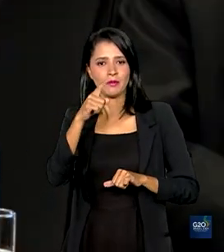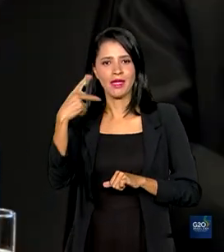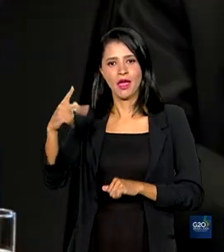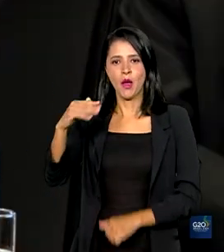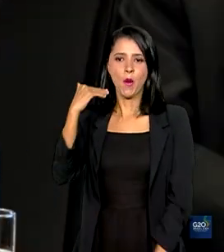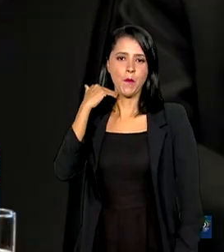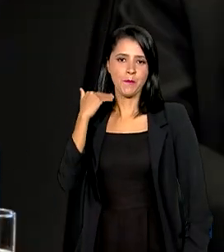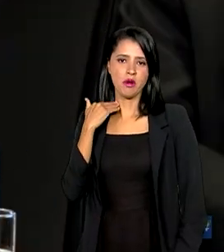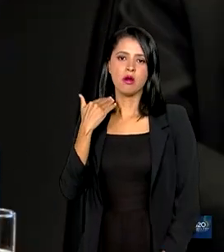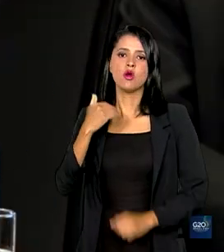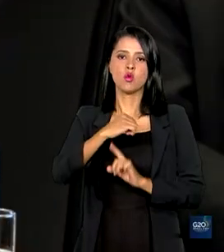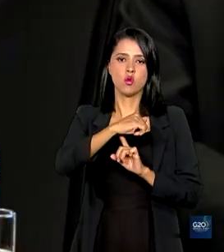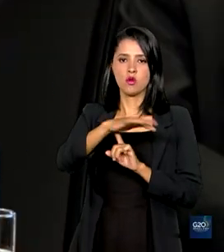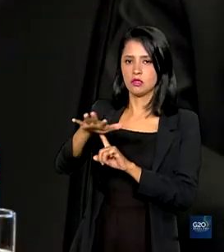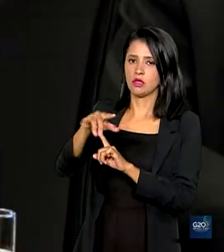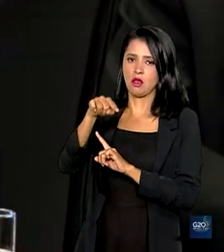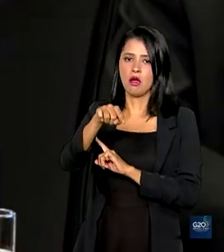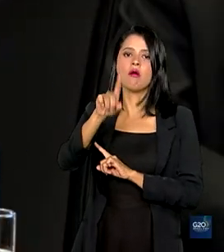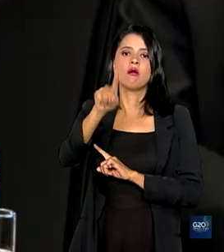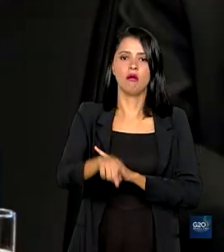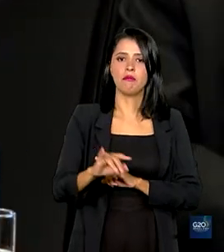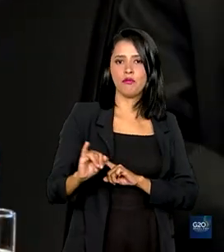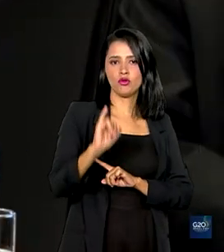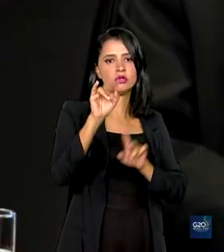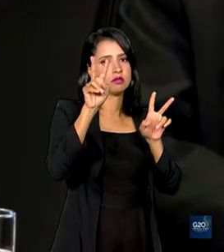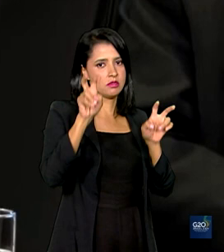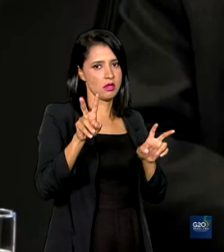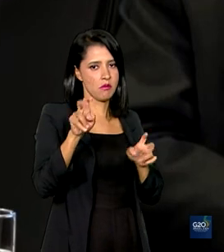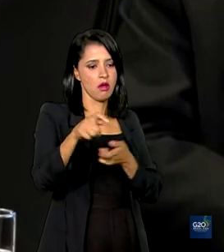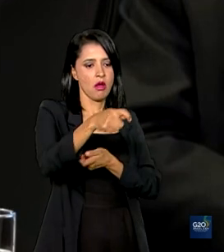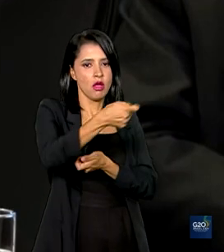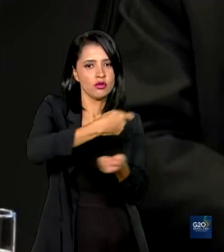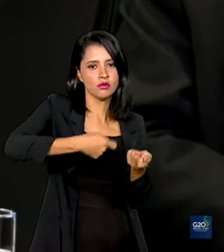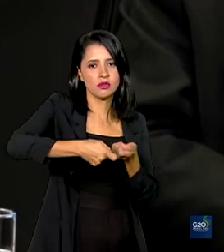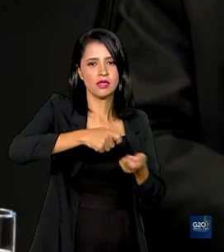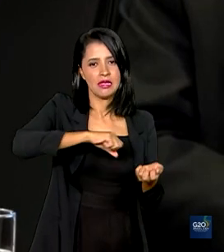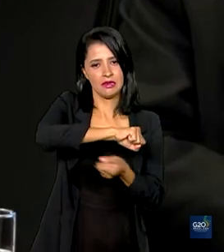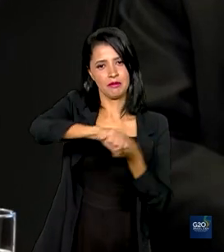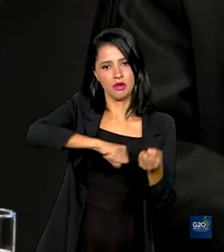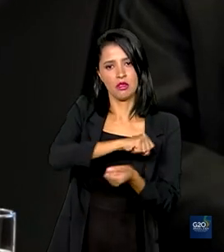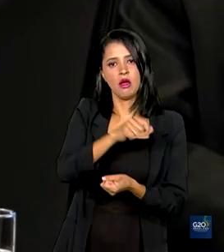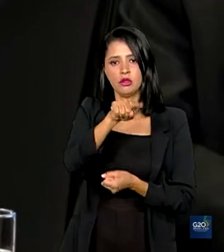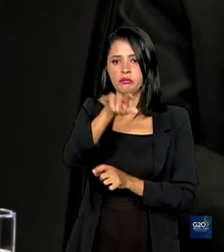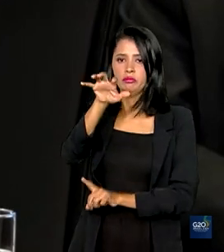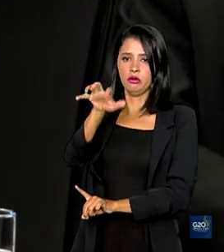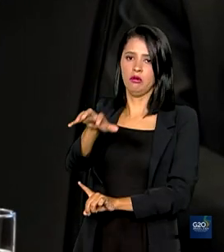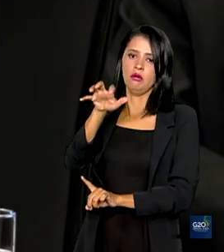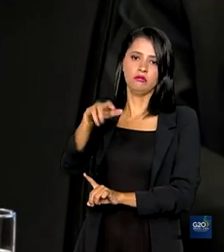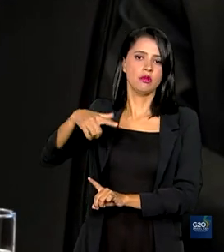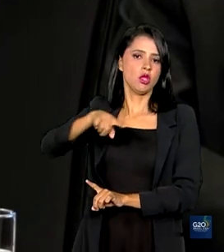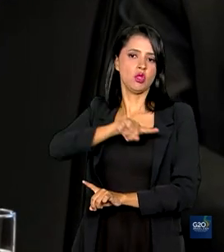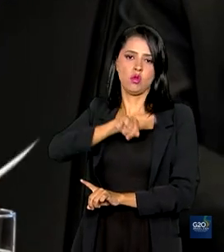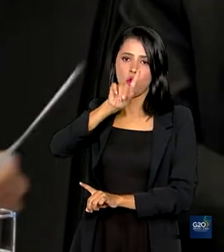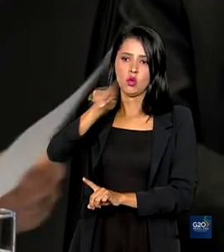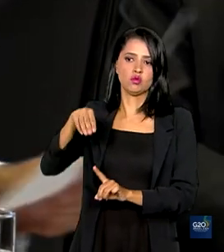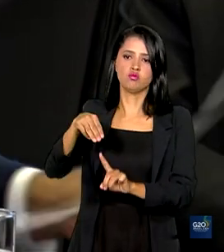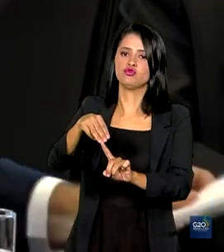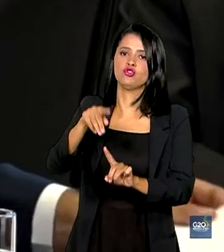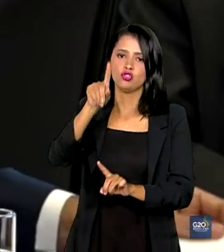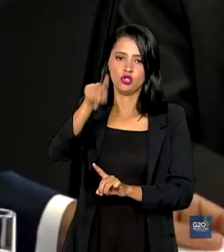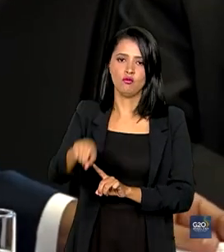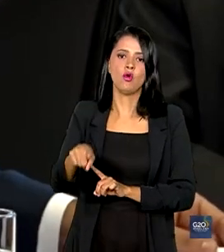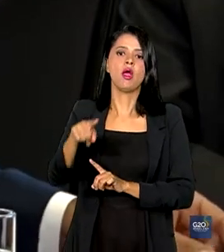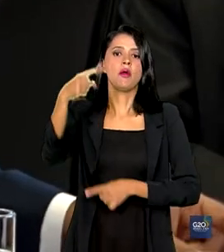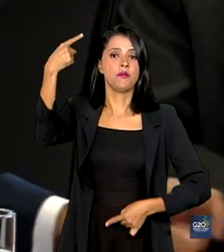bancos centrais, essa agenda é importante porque as questões relacionadas à sustentabilidade têm potencial para afetar as nossas principais missões, que é a política